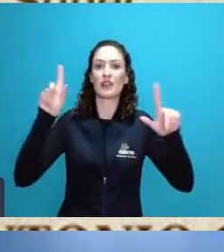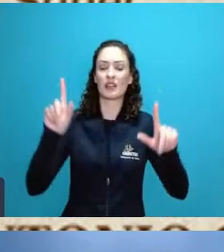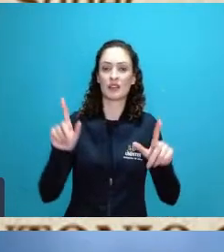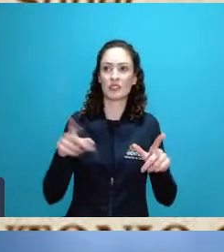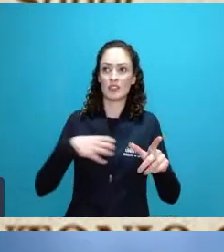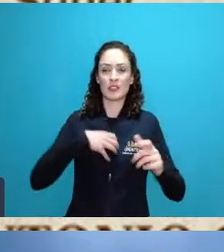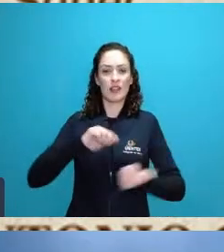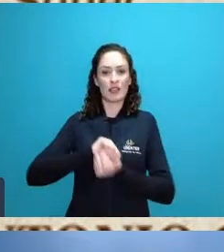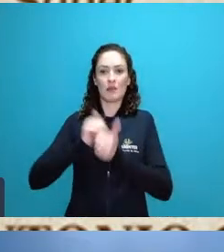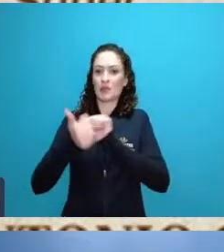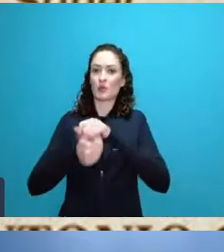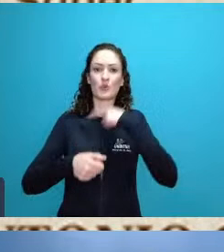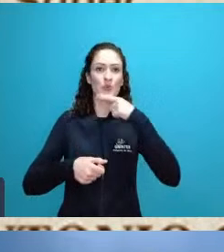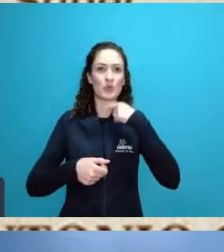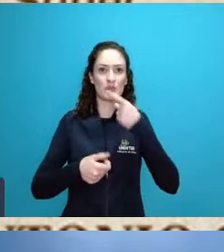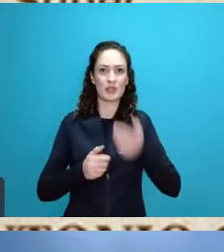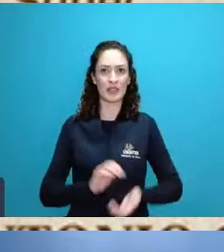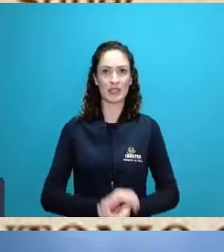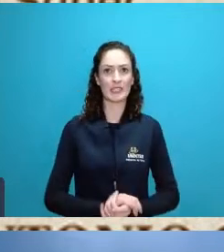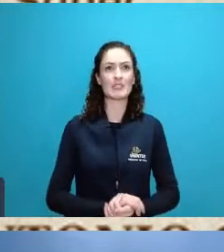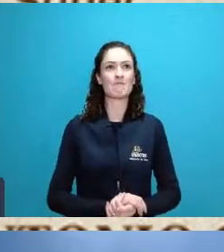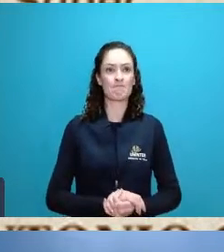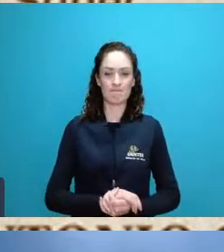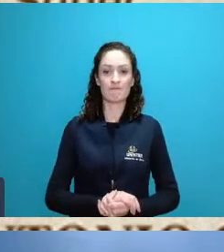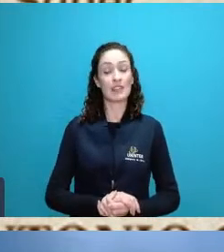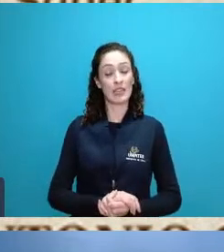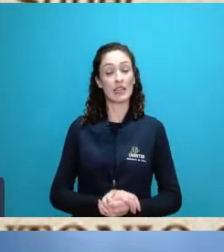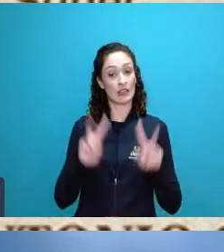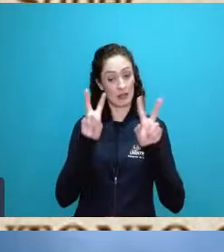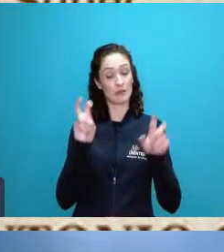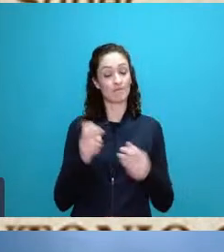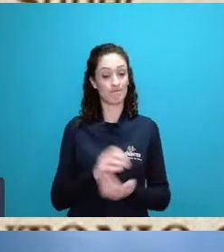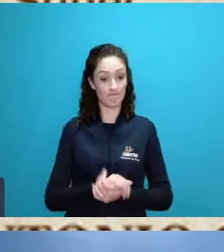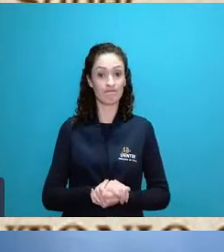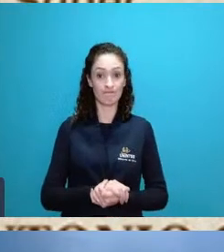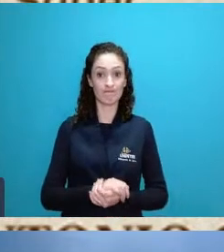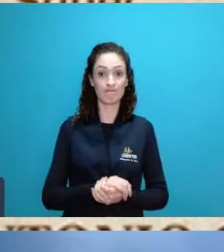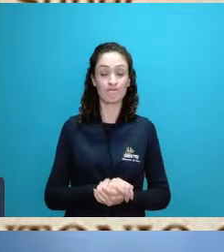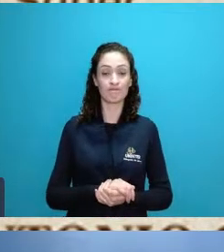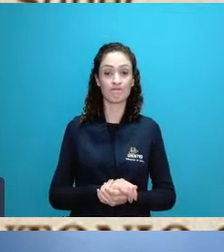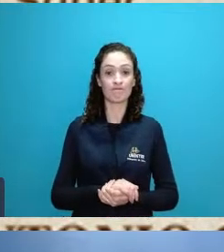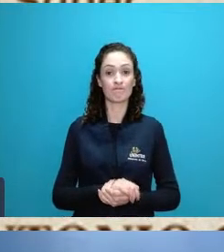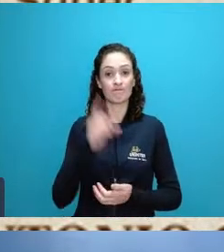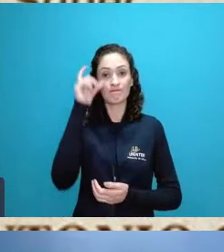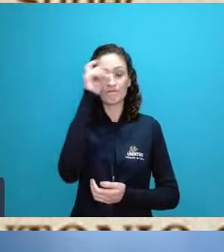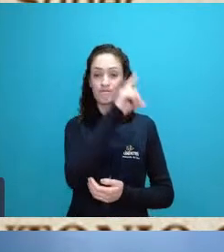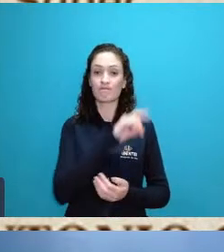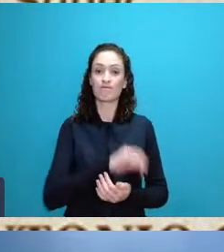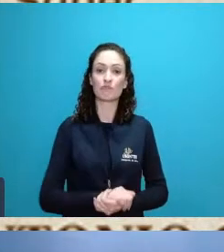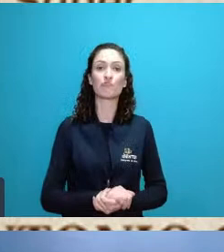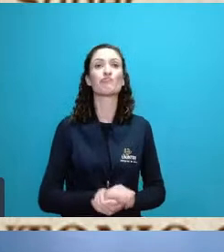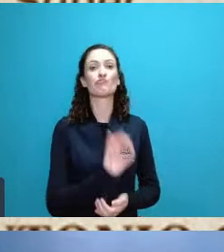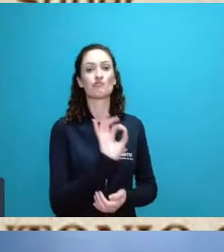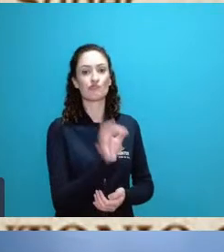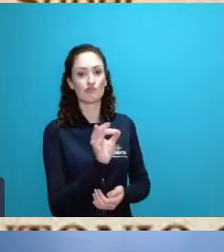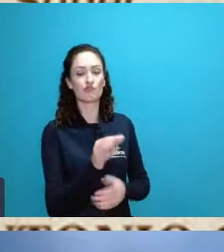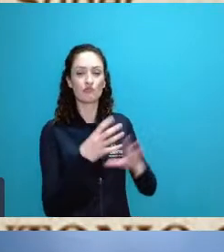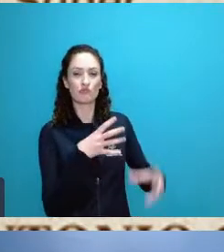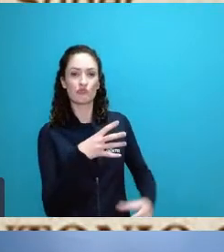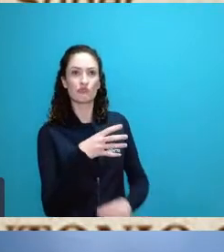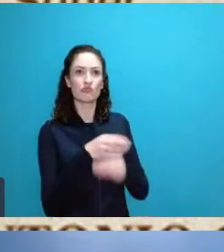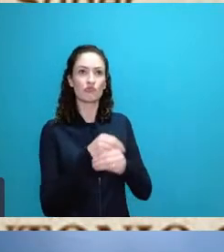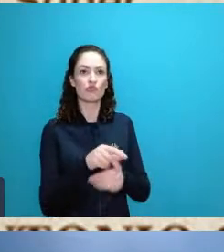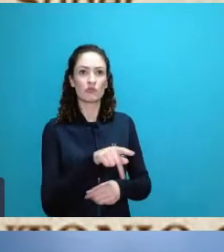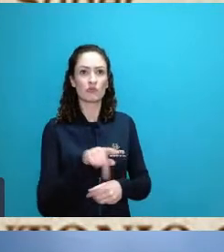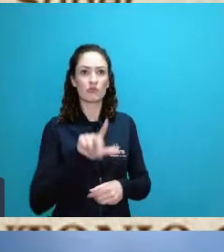então sistema muito delicado né e só para complementar tem alguns cientistas que eles são contra por exemplo